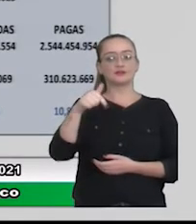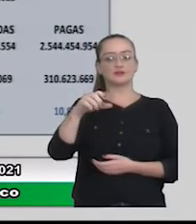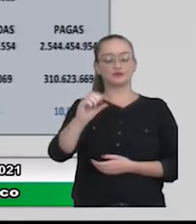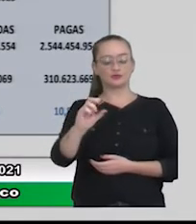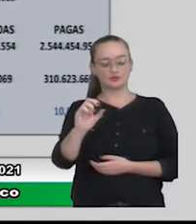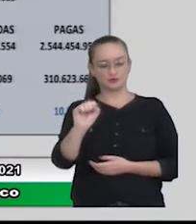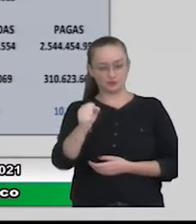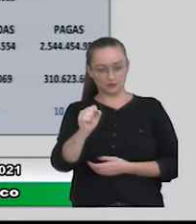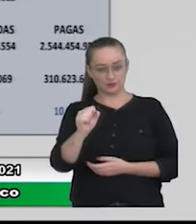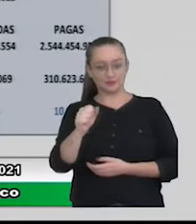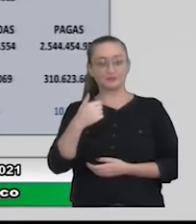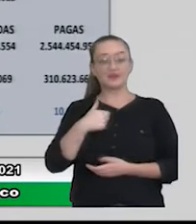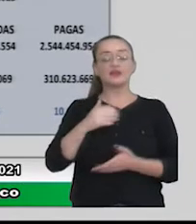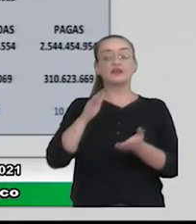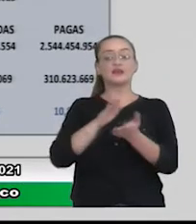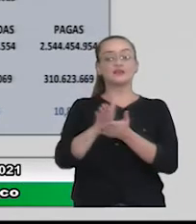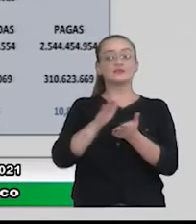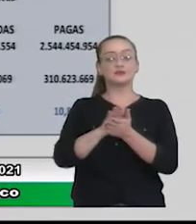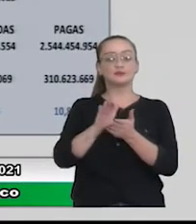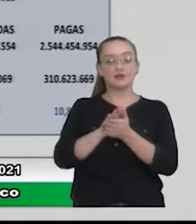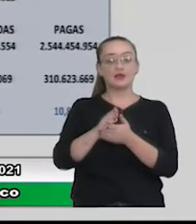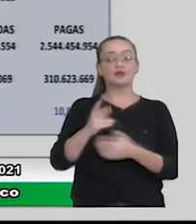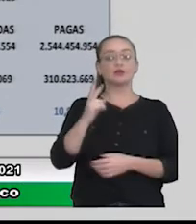e de despesa empenhada